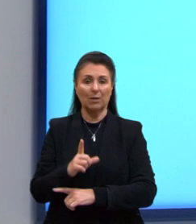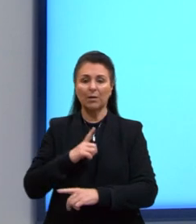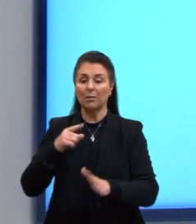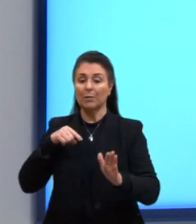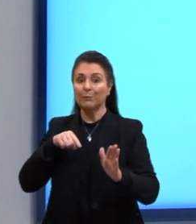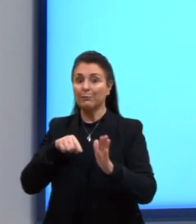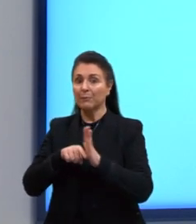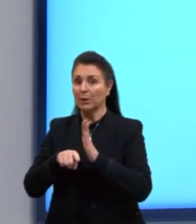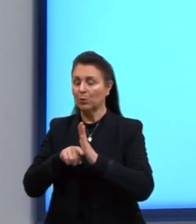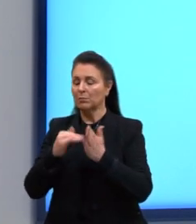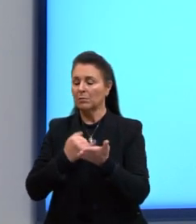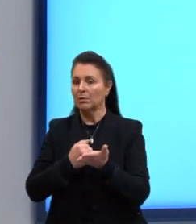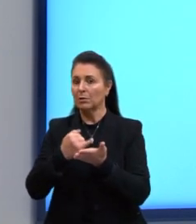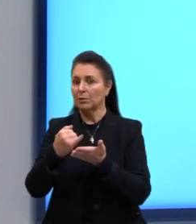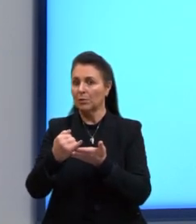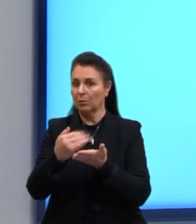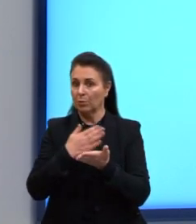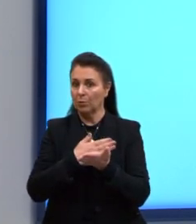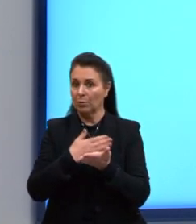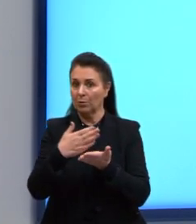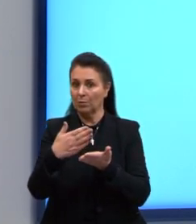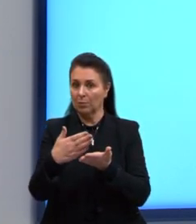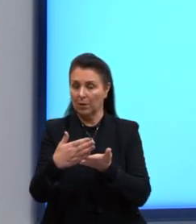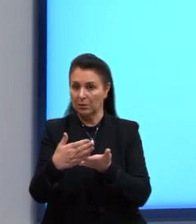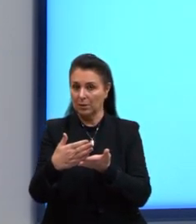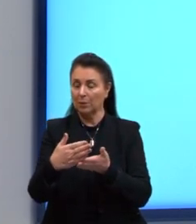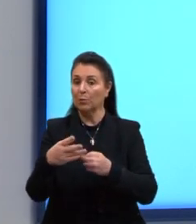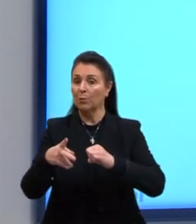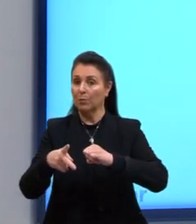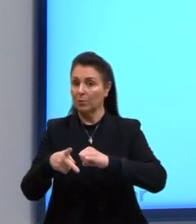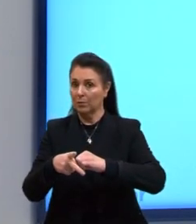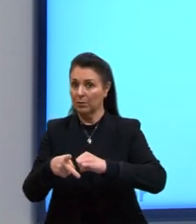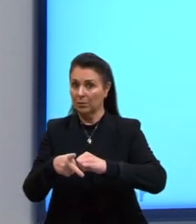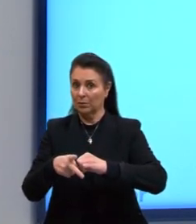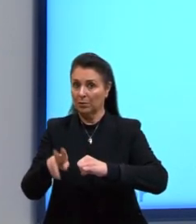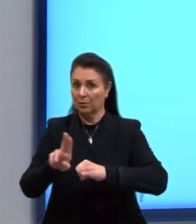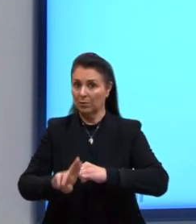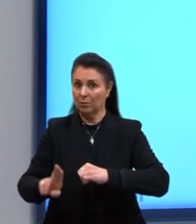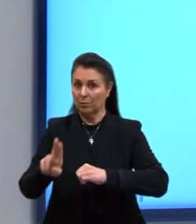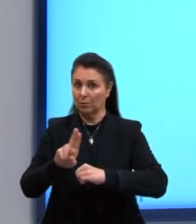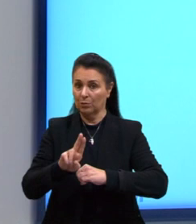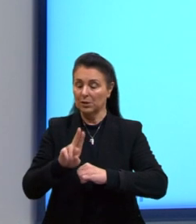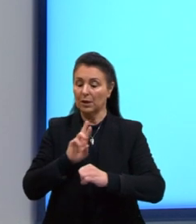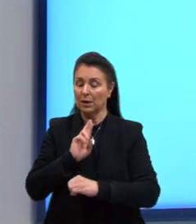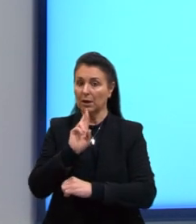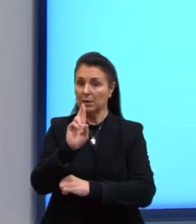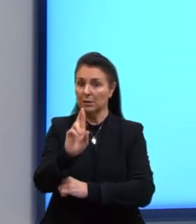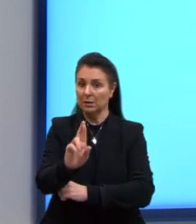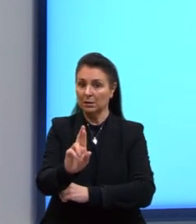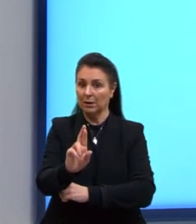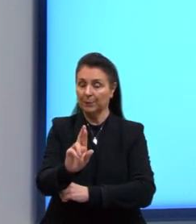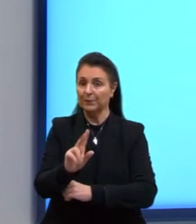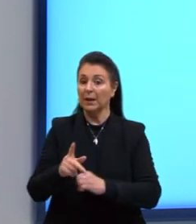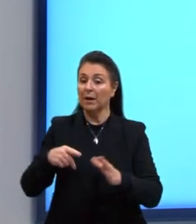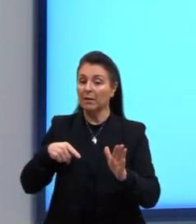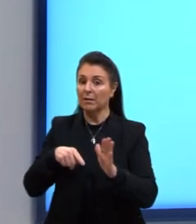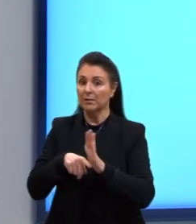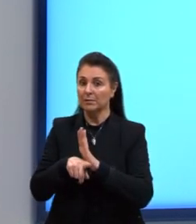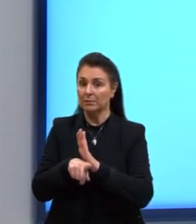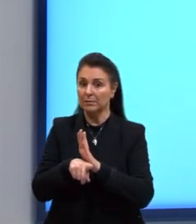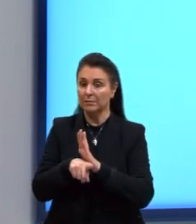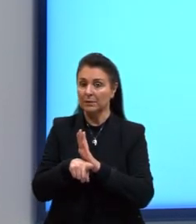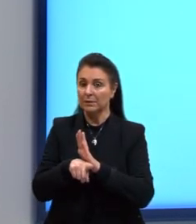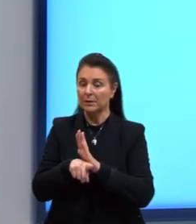pergunta que inicia com uma preposição. E que a resposta a essa pergunta